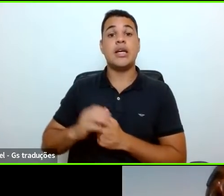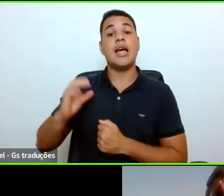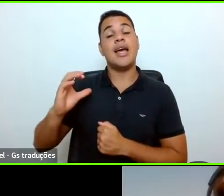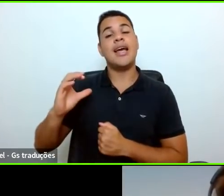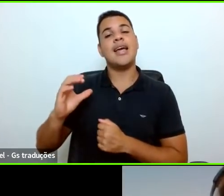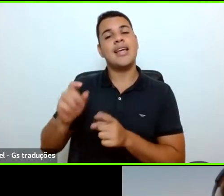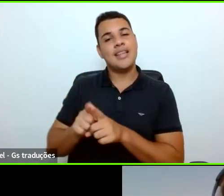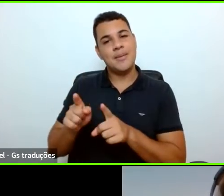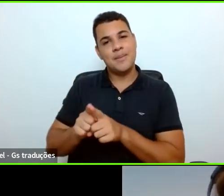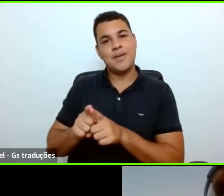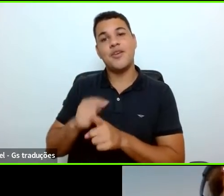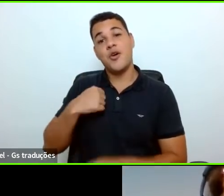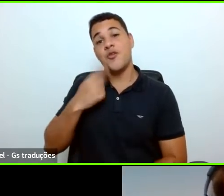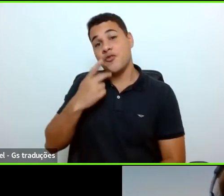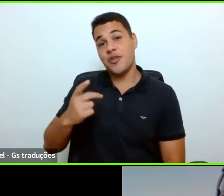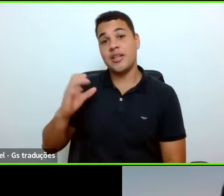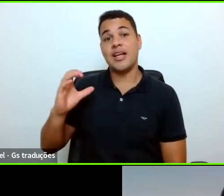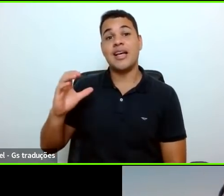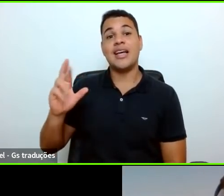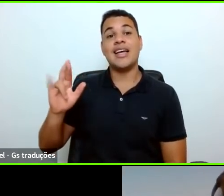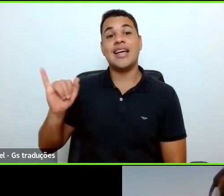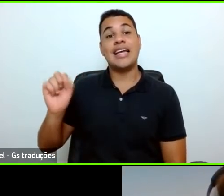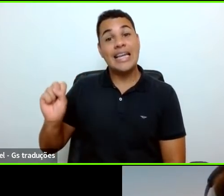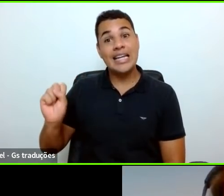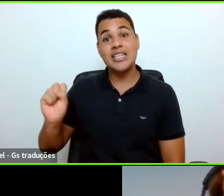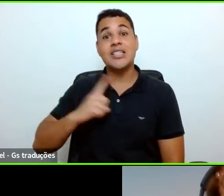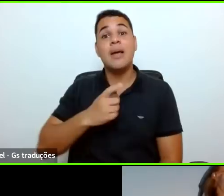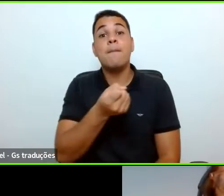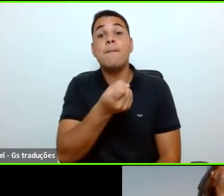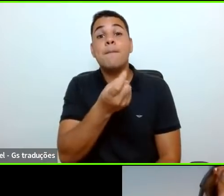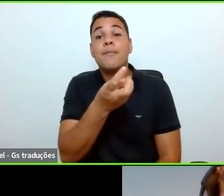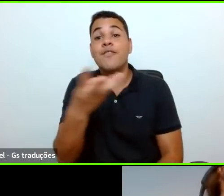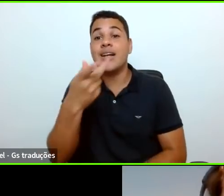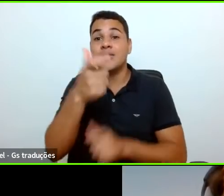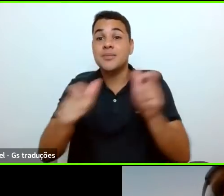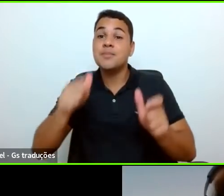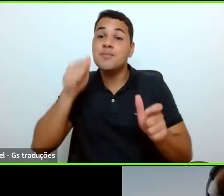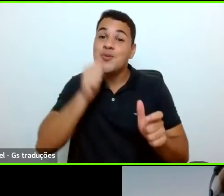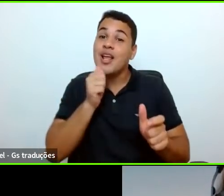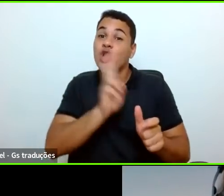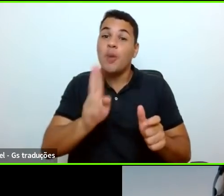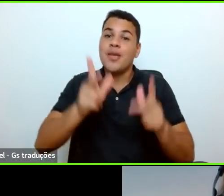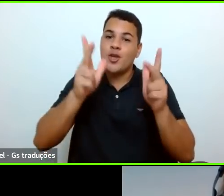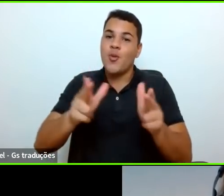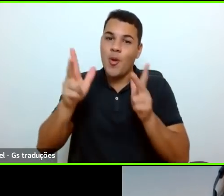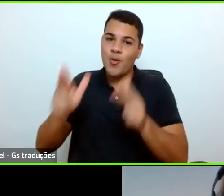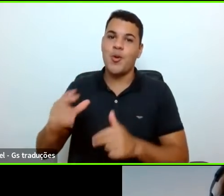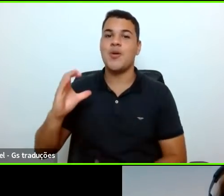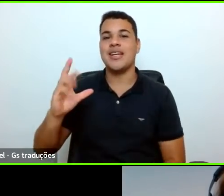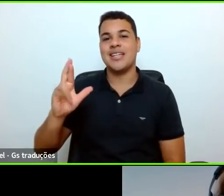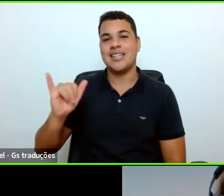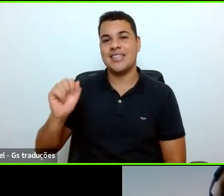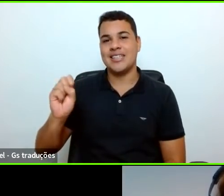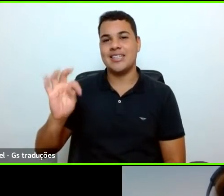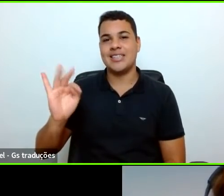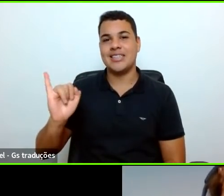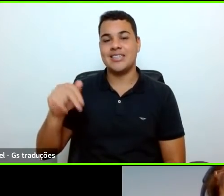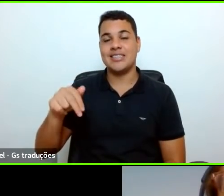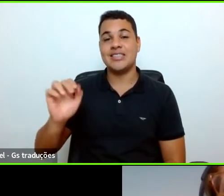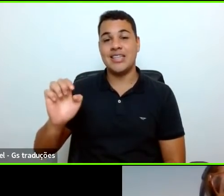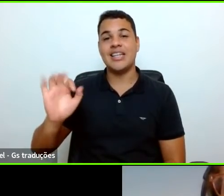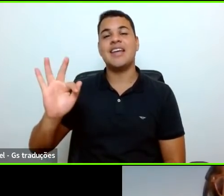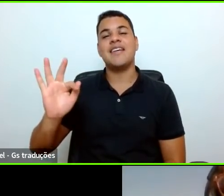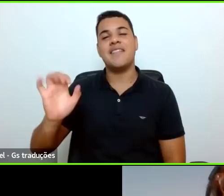eu chamo ela também de Cris. É muita Cris nessa presidência da Fiocruz. A Cristiane Vieira Machado, a doutora Cristiane Vieira Machado,